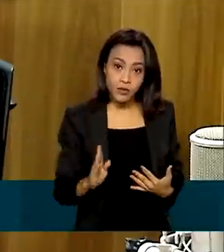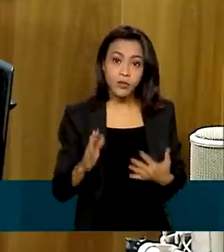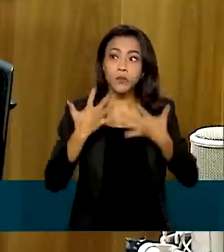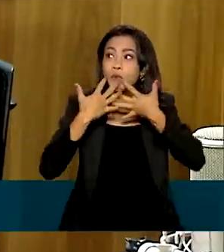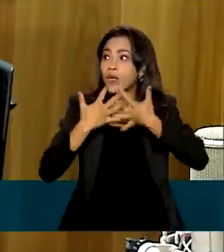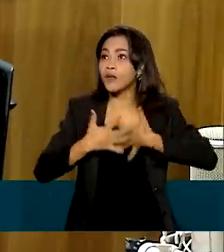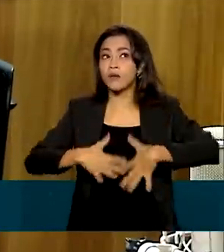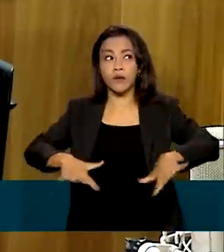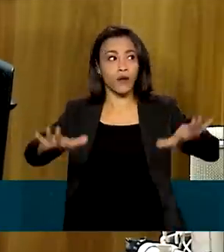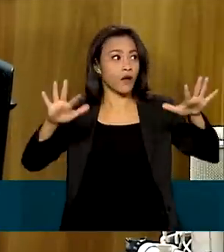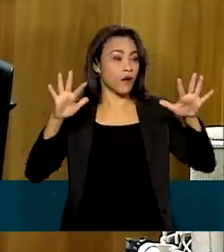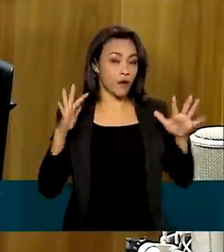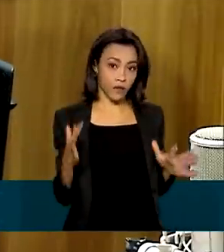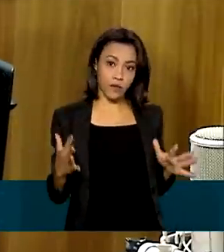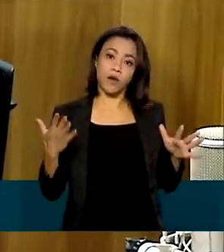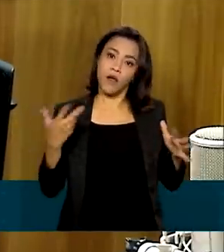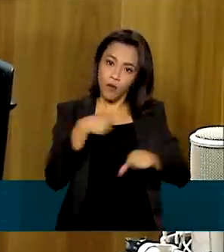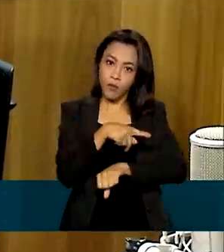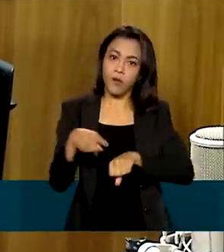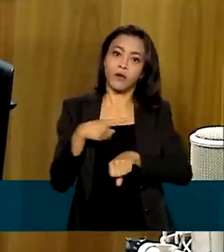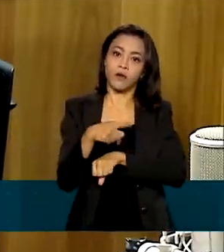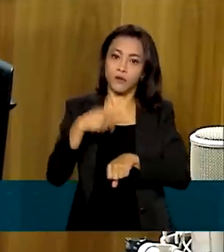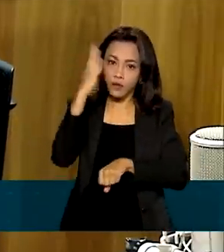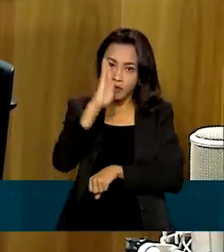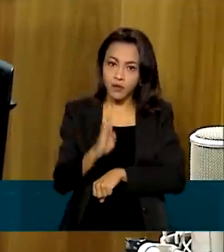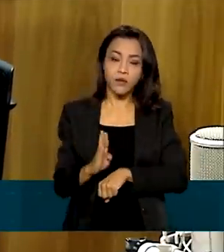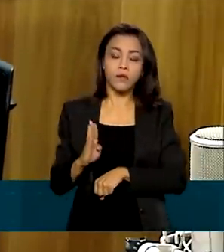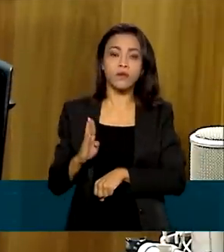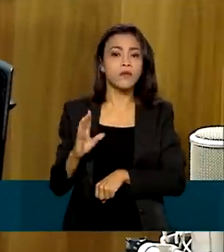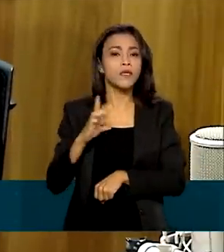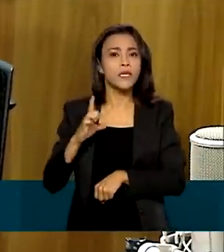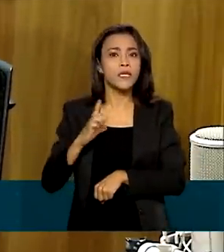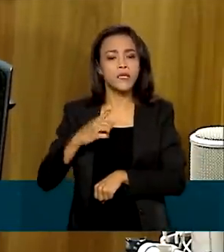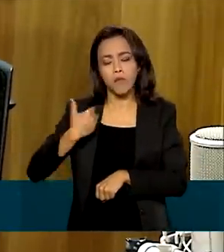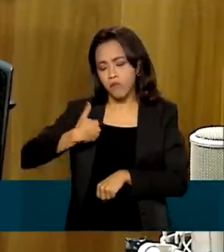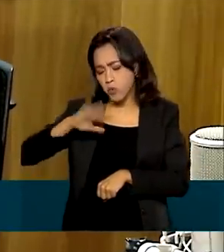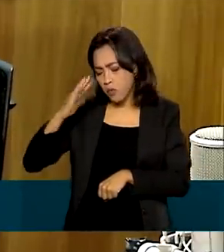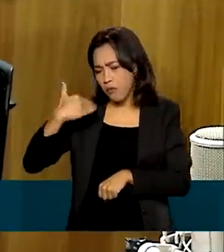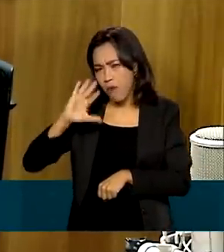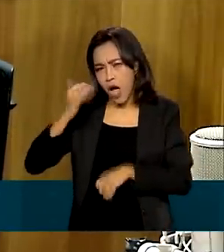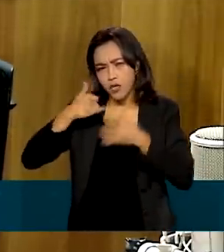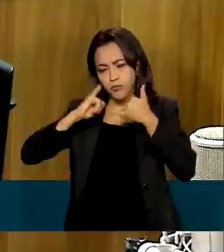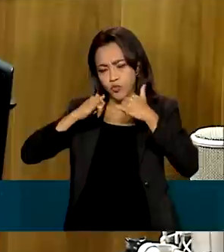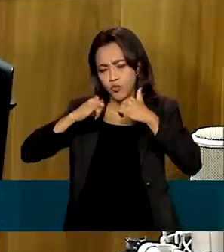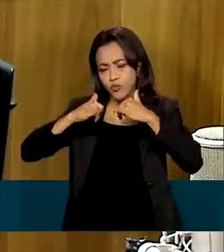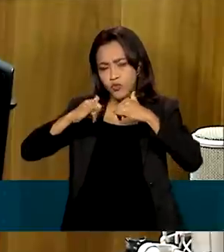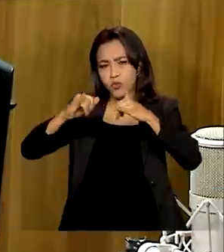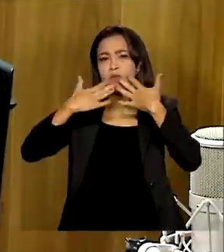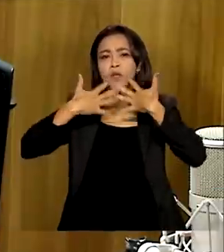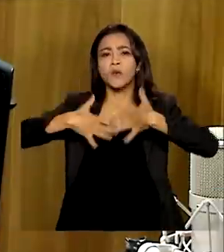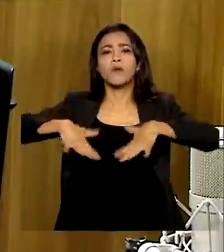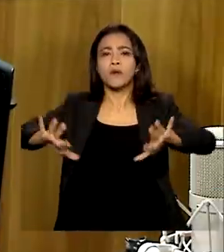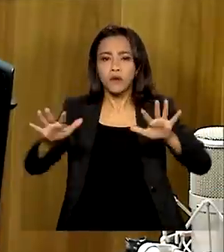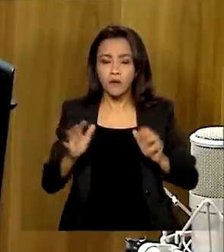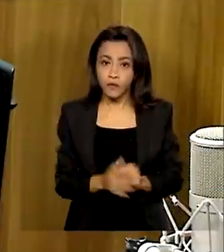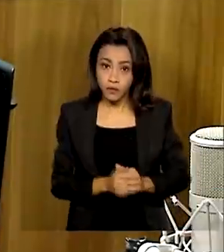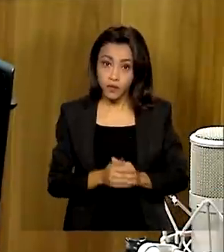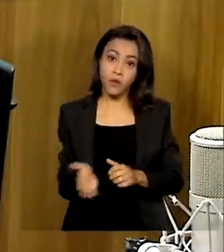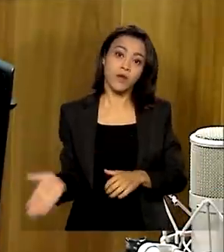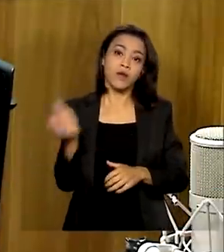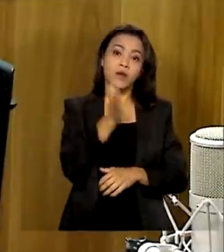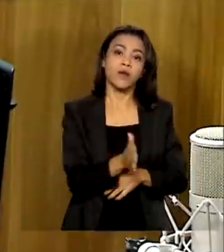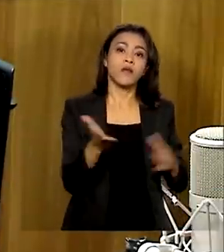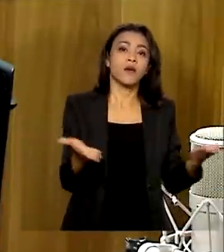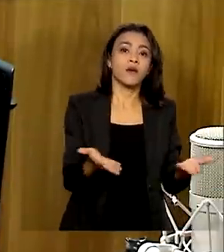naturais e econômicas, um país que tem a possibilidade de geração de muita energia renovável. E aí, estamos partindo agora, nesse